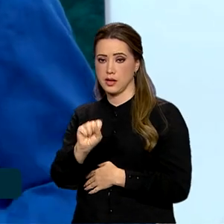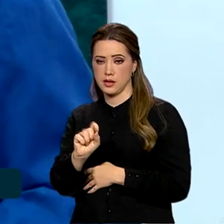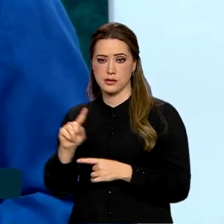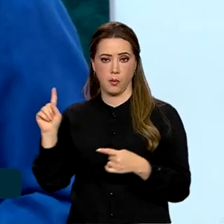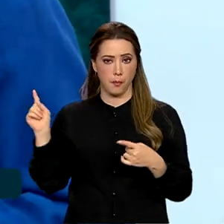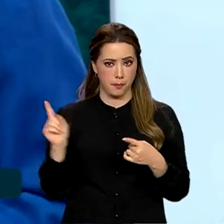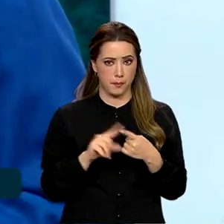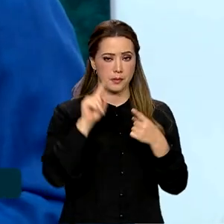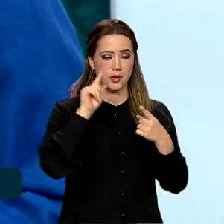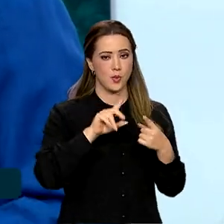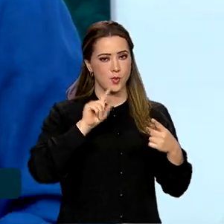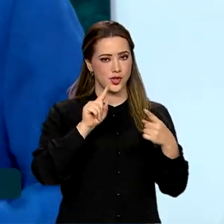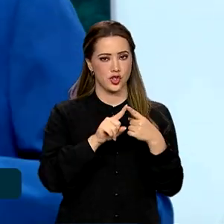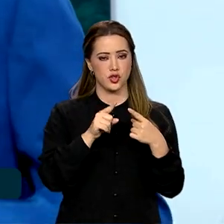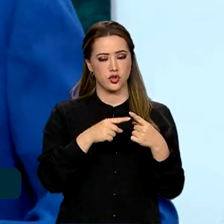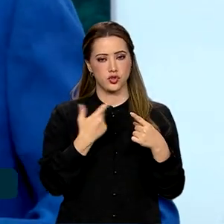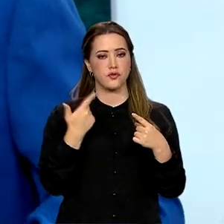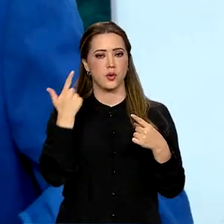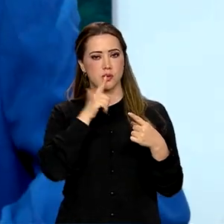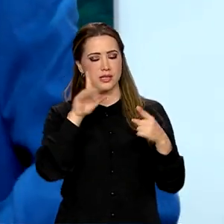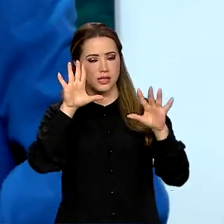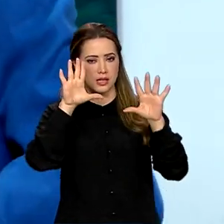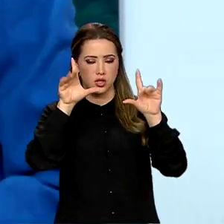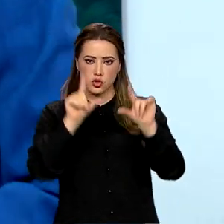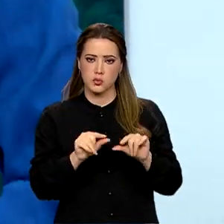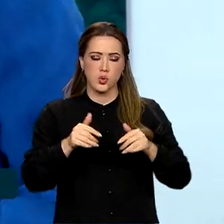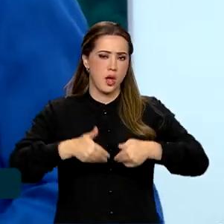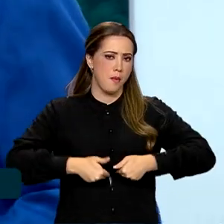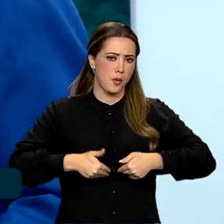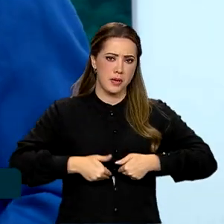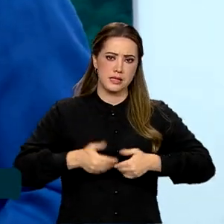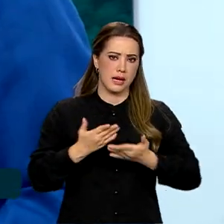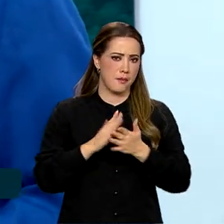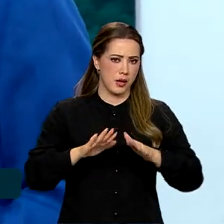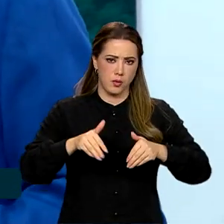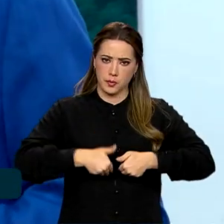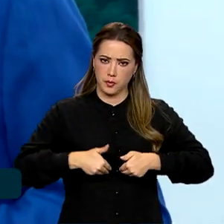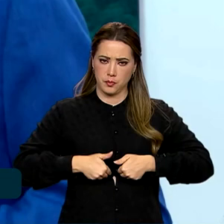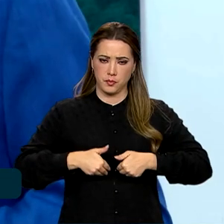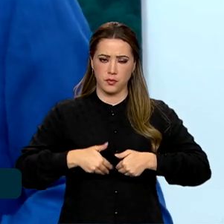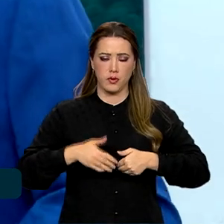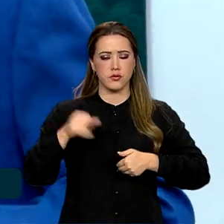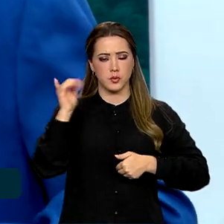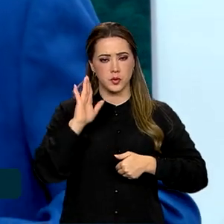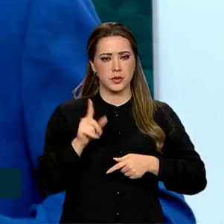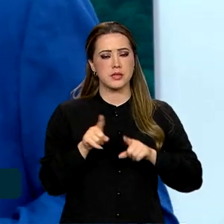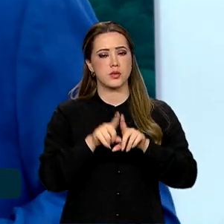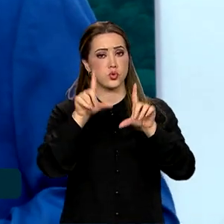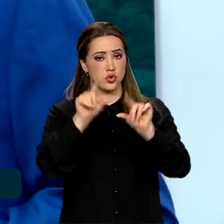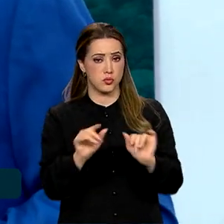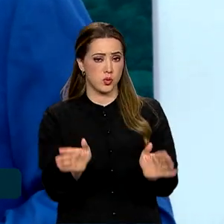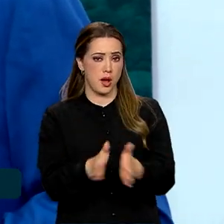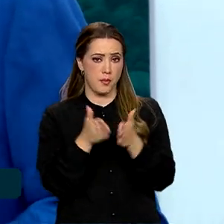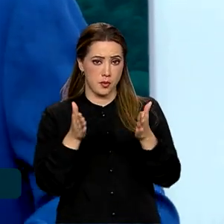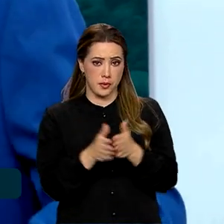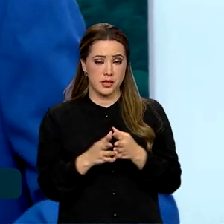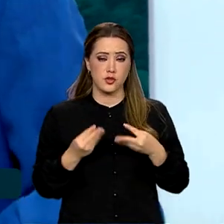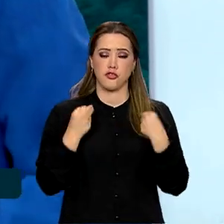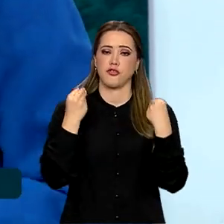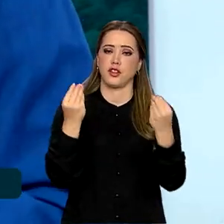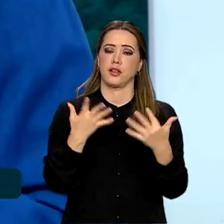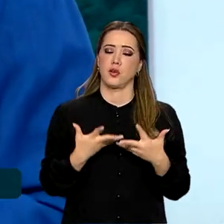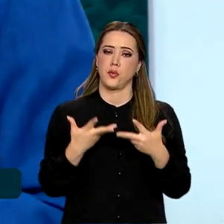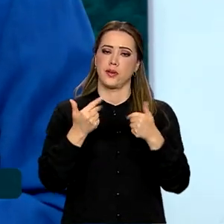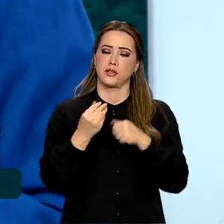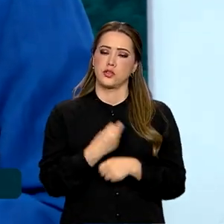Brasil do mapa da fome, reduzir a pobreza e ainda trazer qualidade de vida. E nessa reconstrução, um